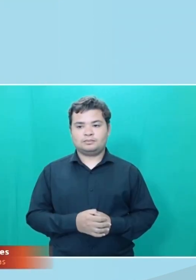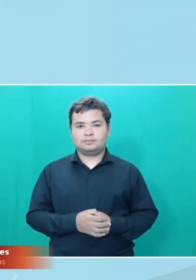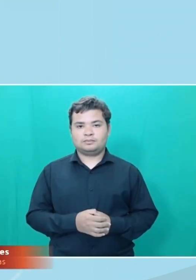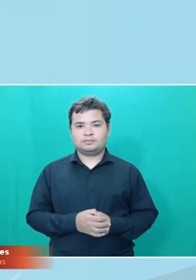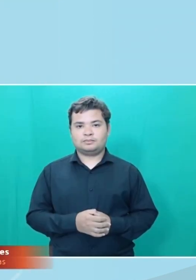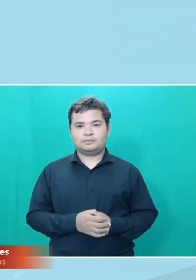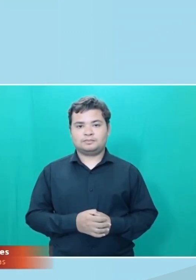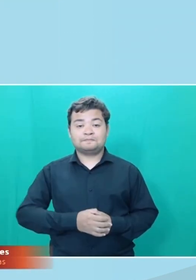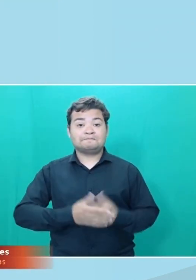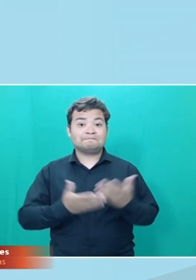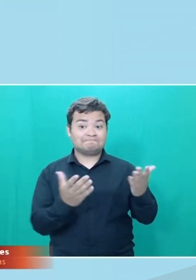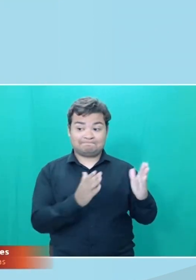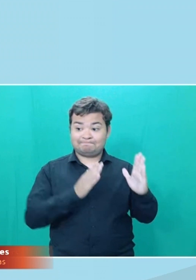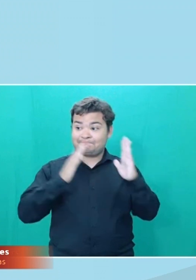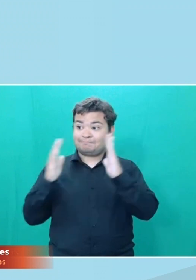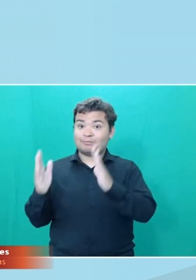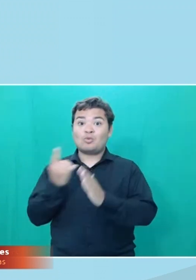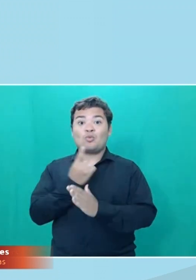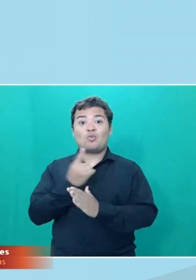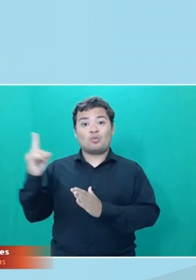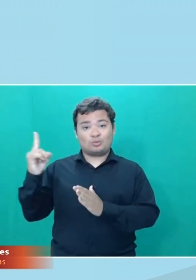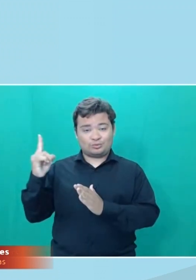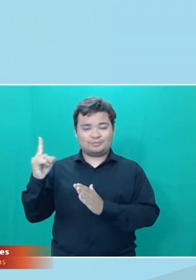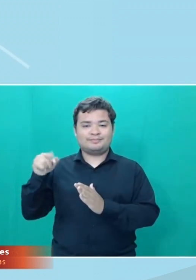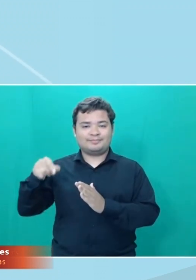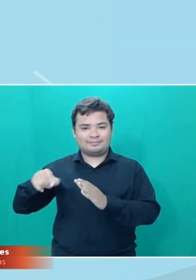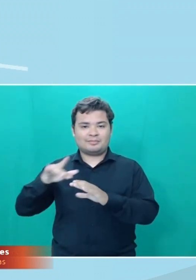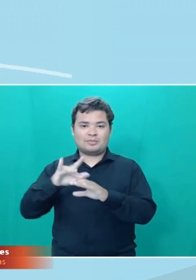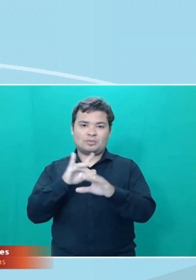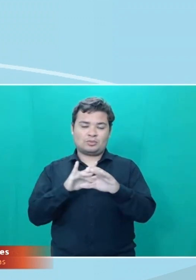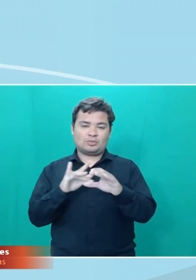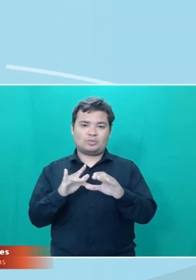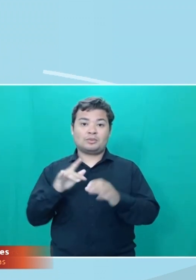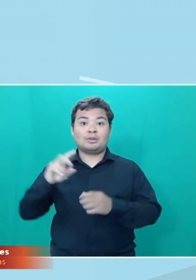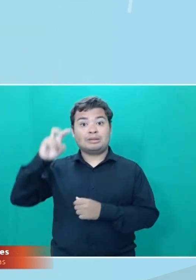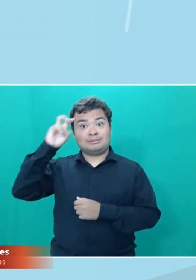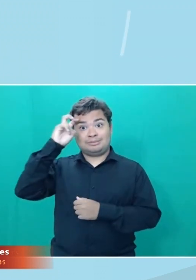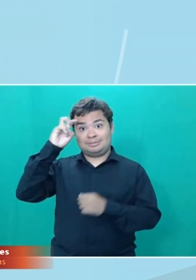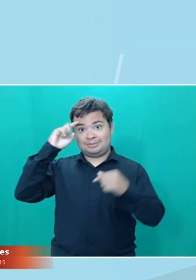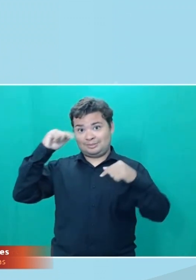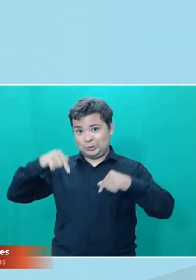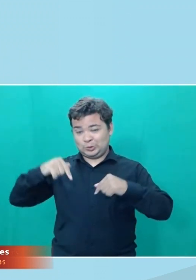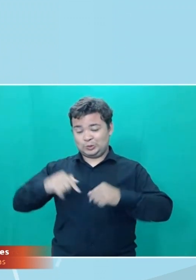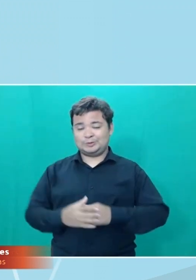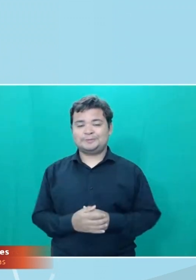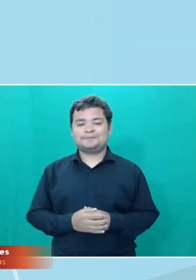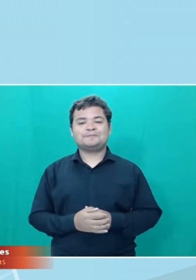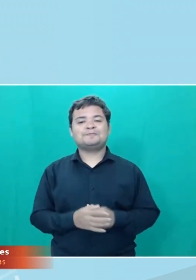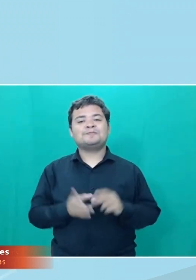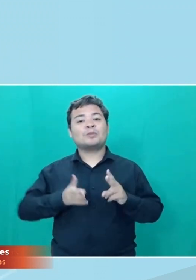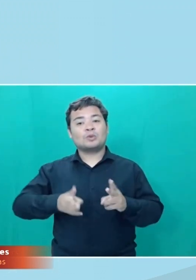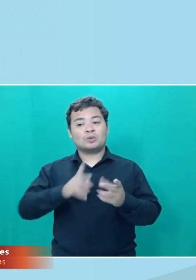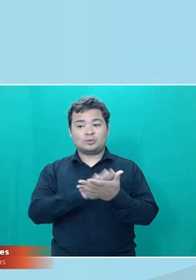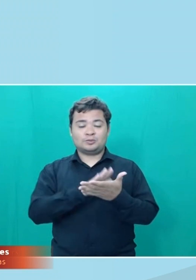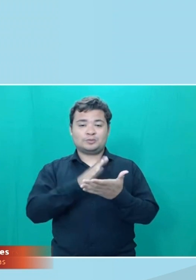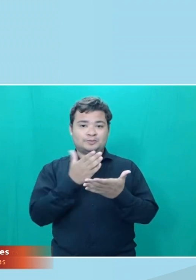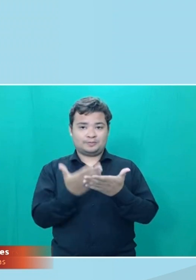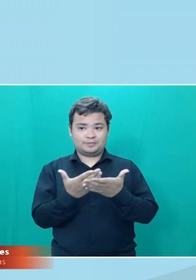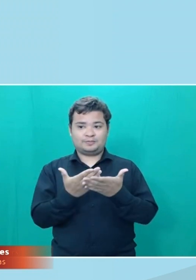Esse é o último bloco do Conexões desta quinta-feira. Nós continuamos a contar com a interpretação